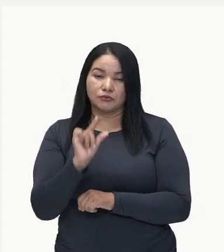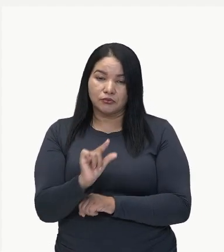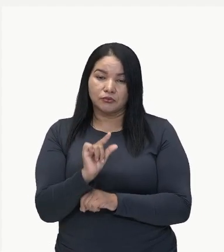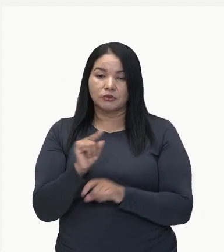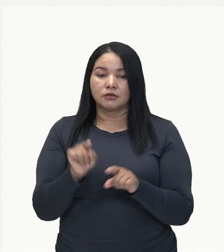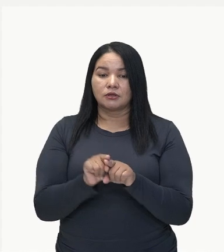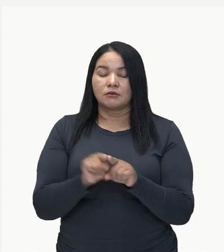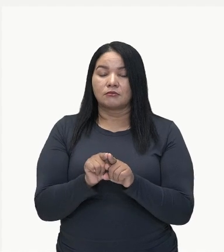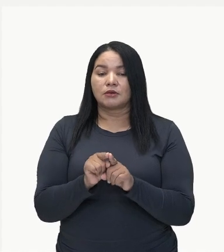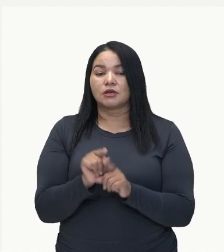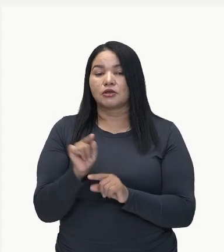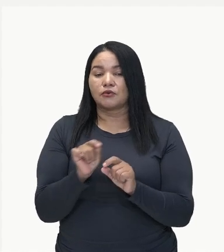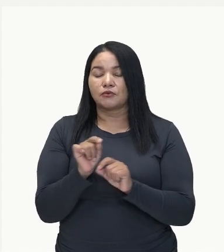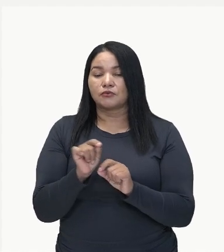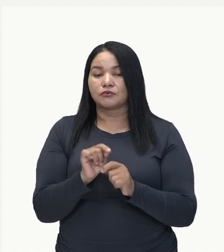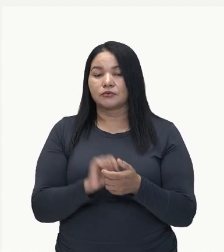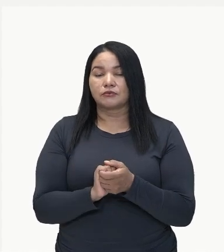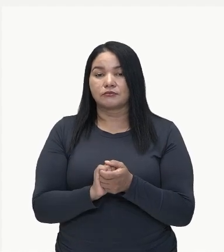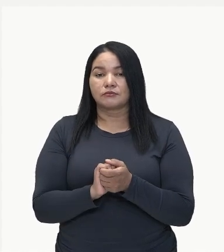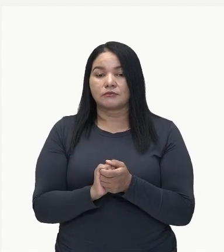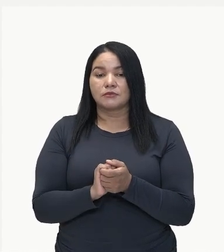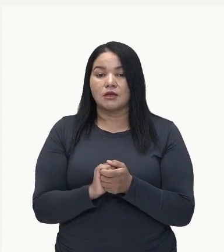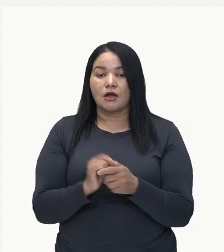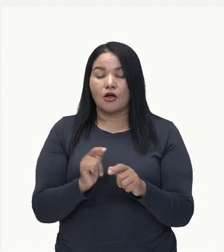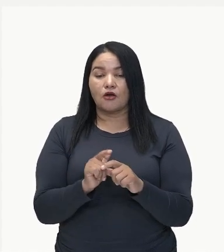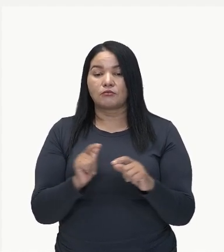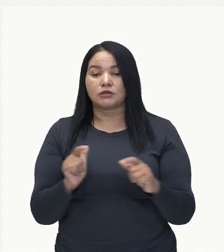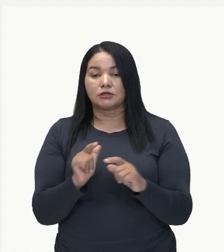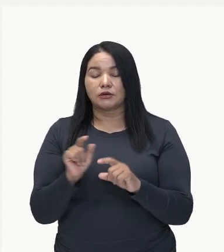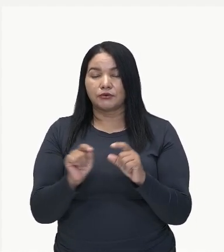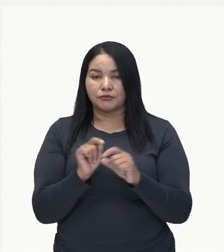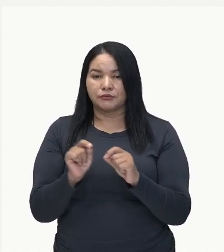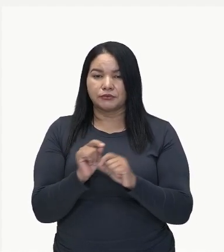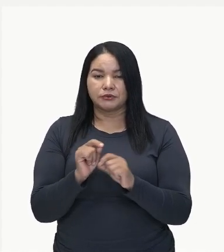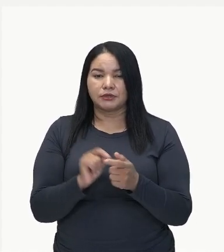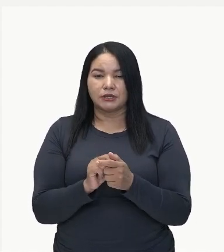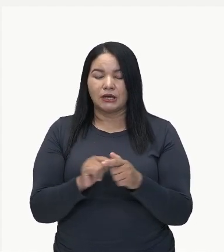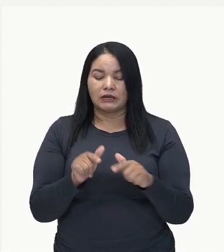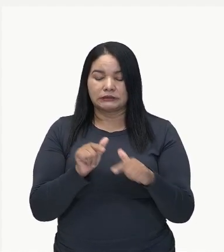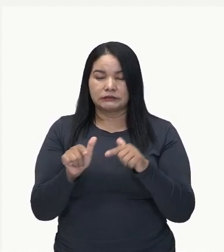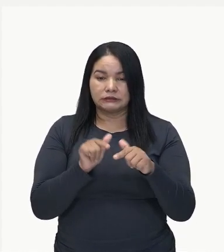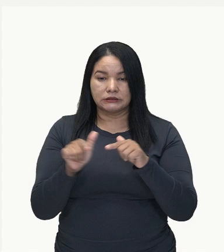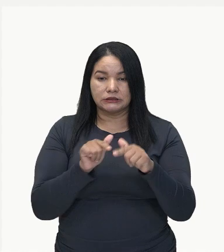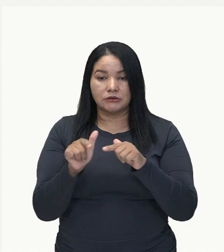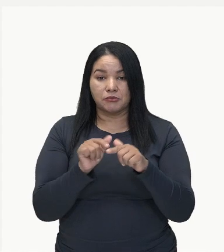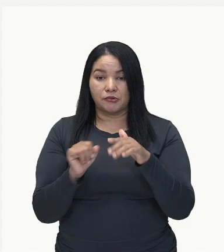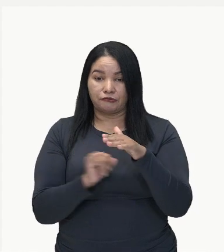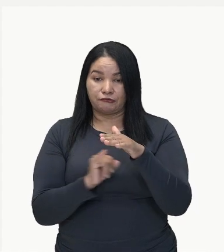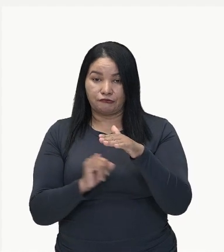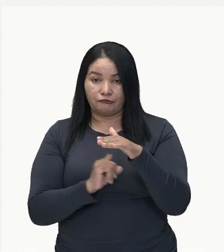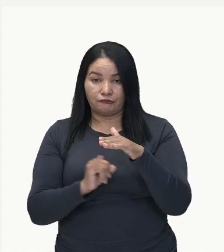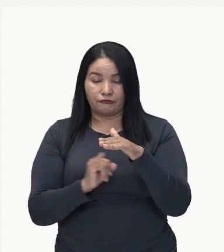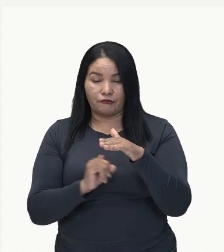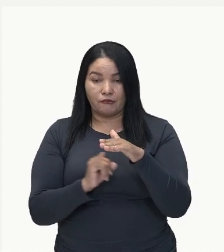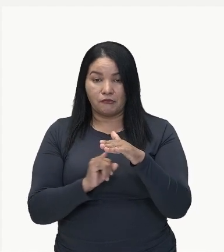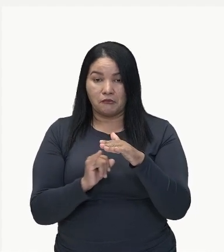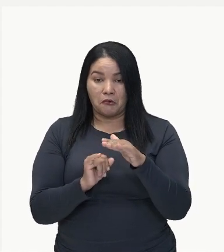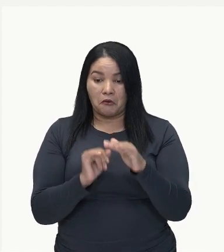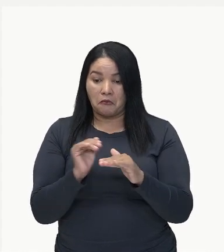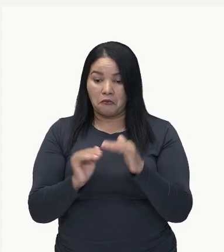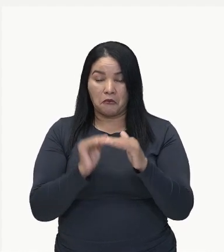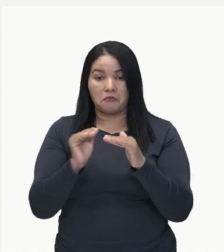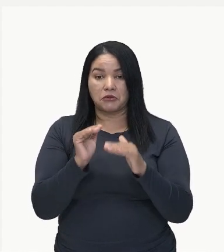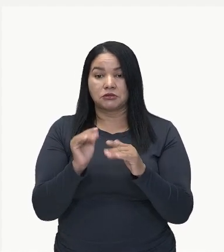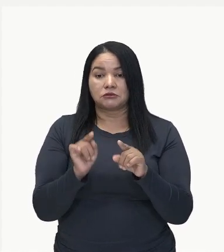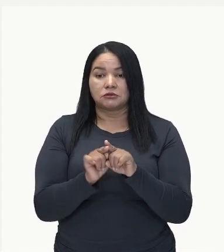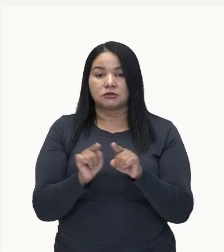introduzir, vai aumentar, na verdade, vai popularizar o trabalho informal, fazendo com que hajam,